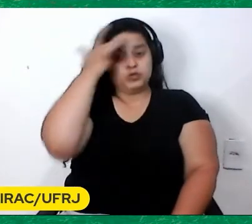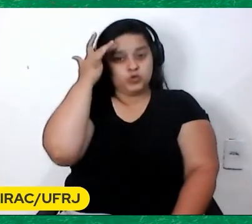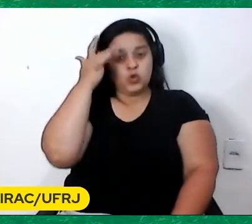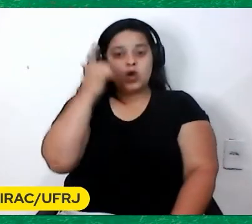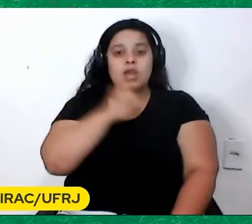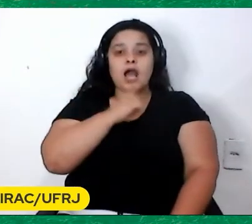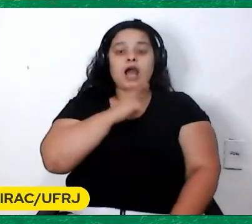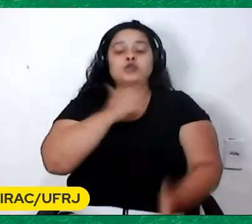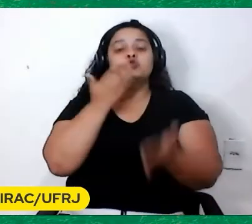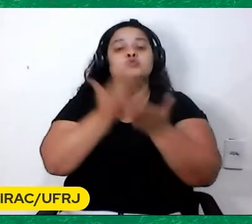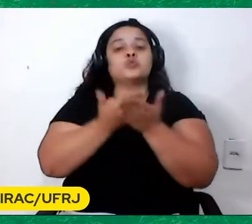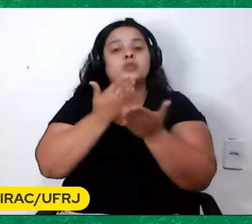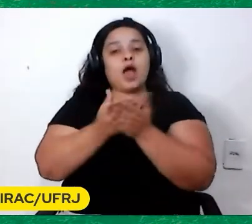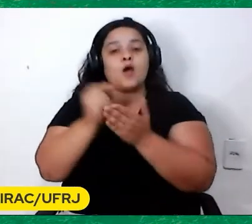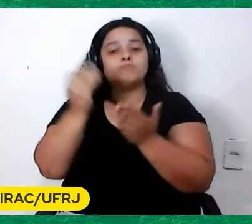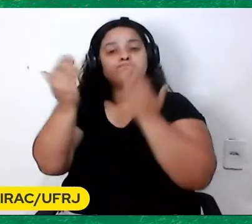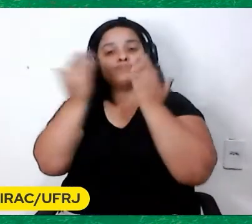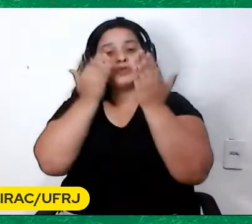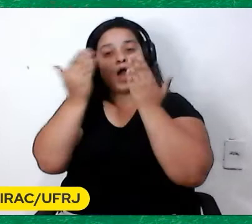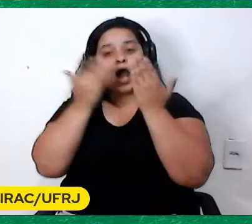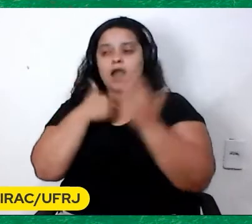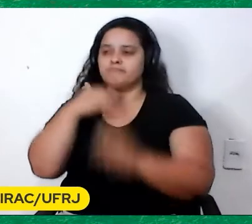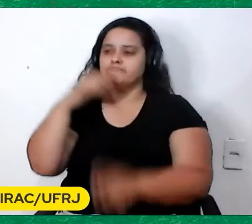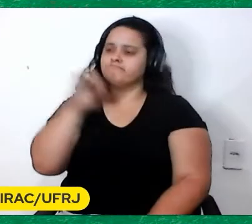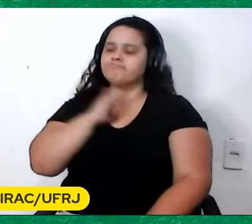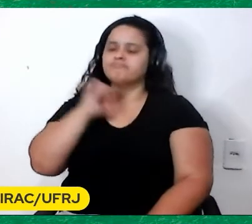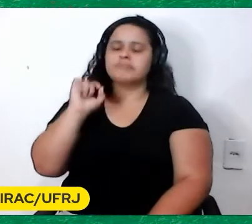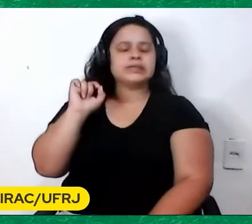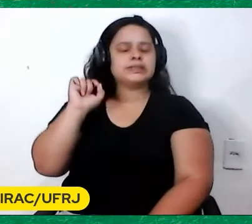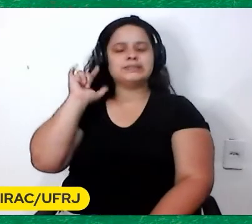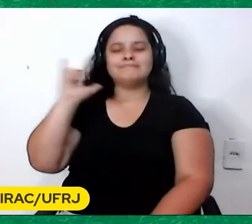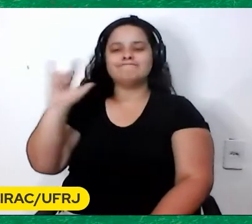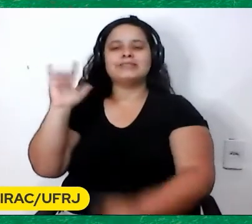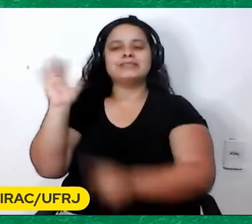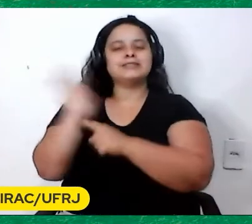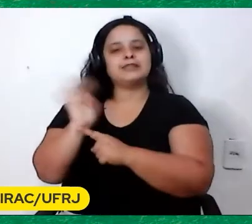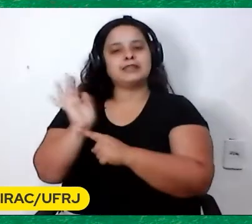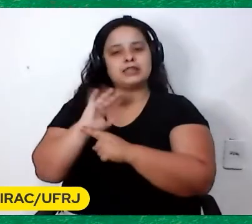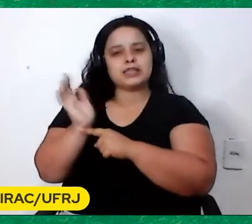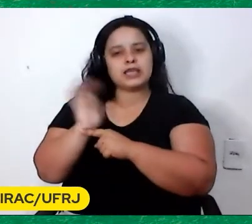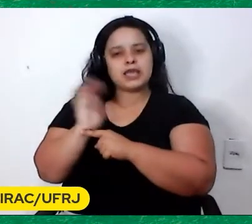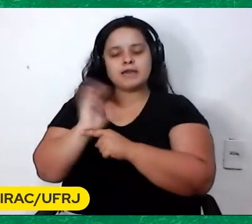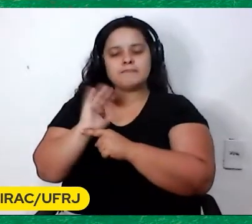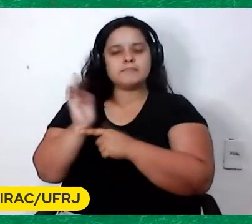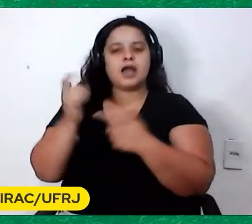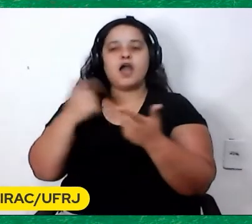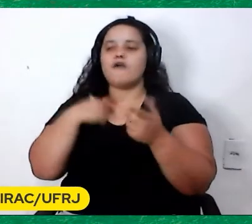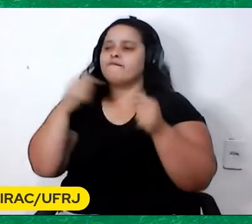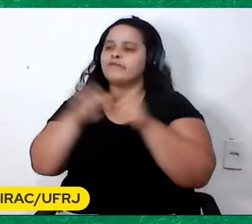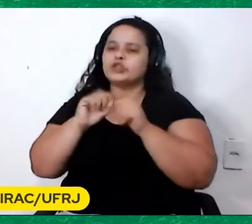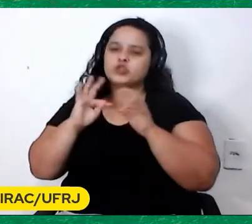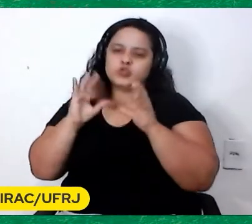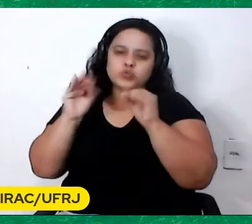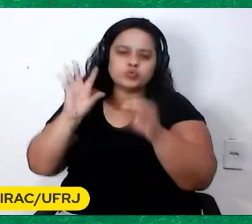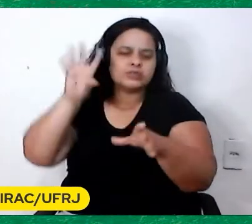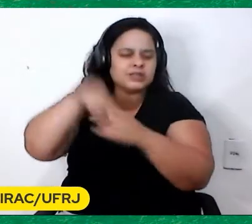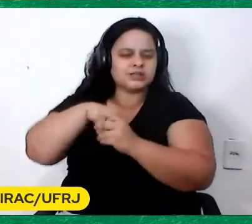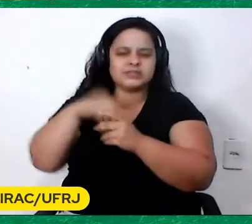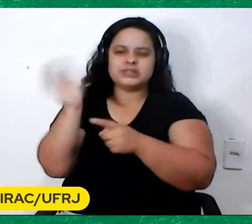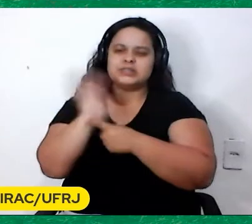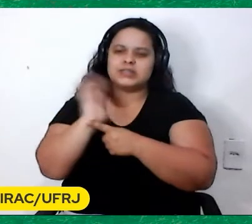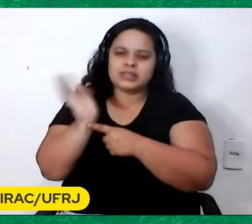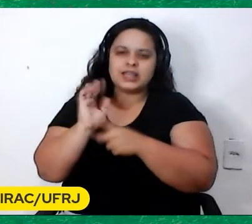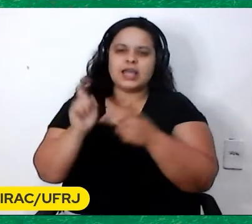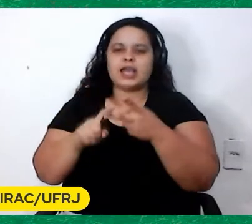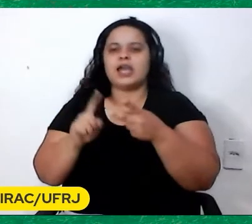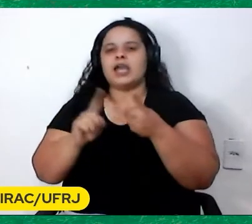psicologia E me apaixonei pelo cinema No meio do caminho Fiz tudo que era possível dentro do cinema Trabalhei como estilo,